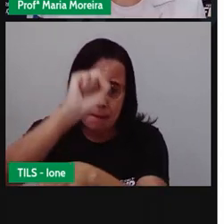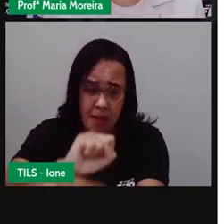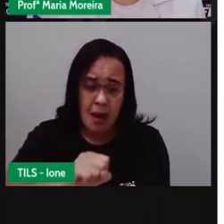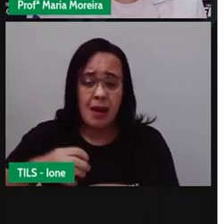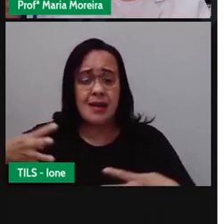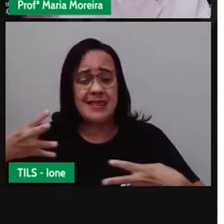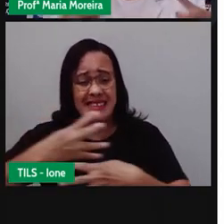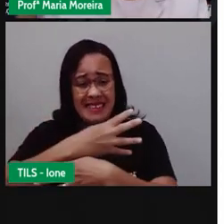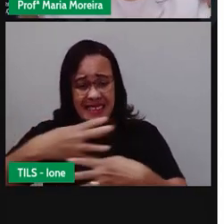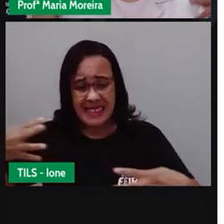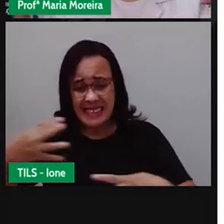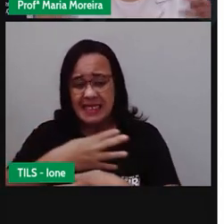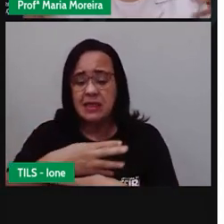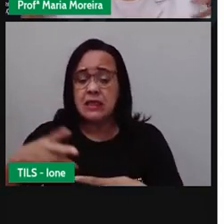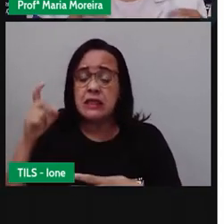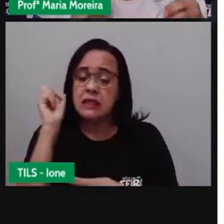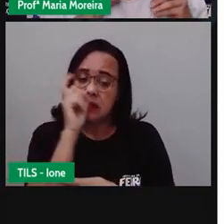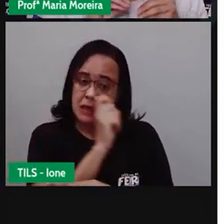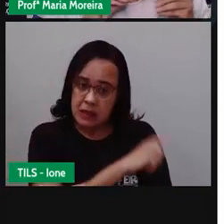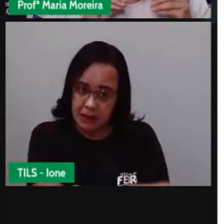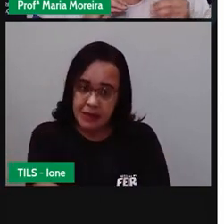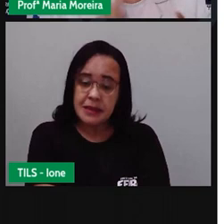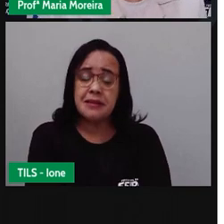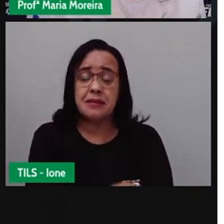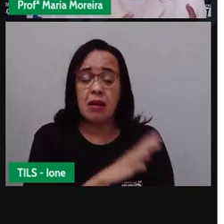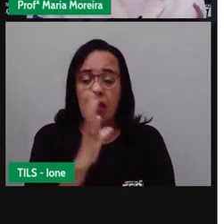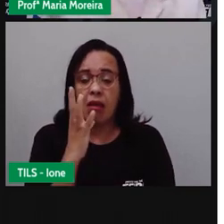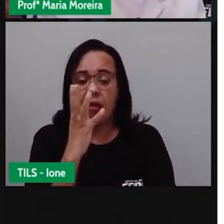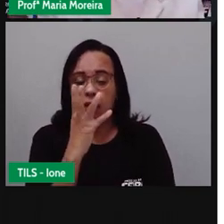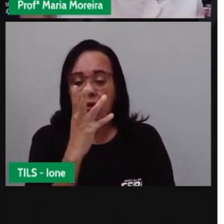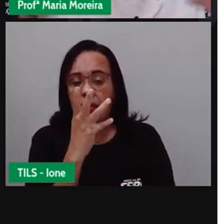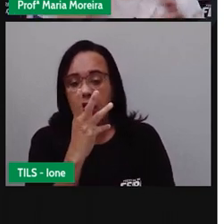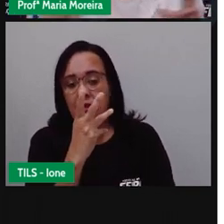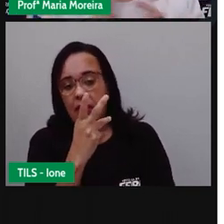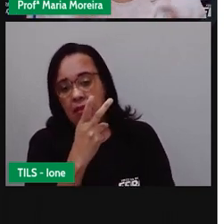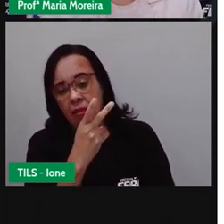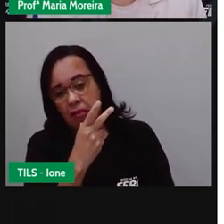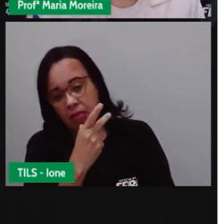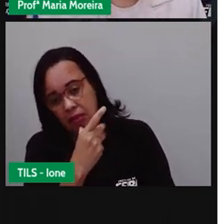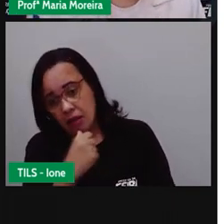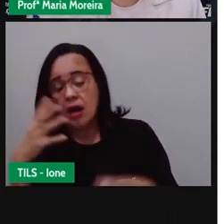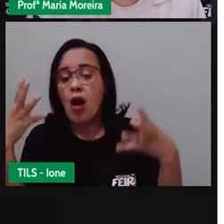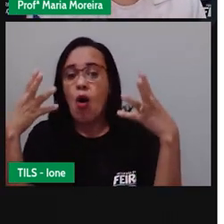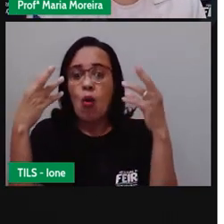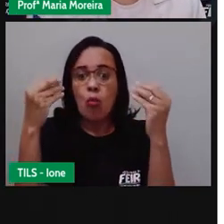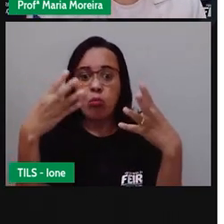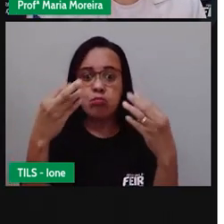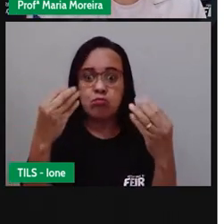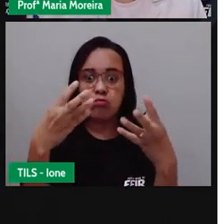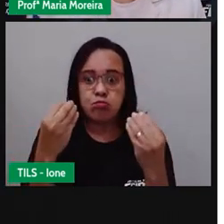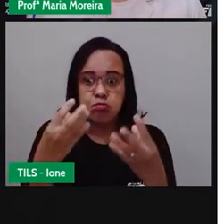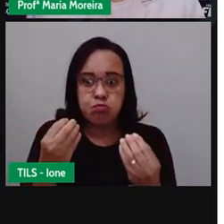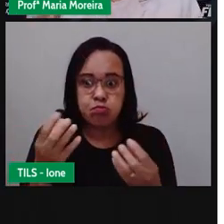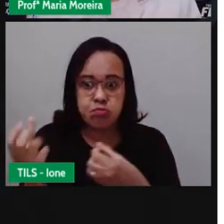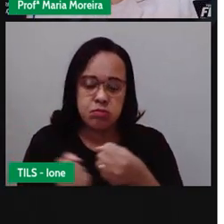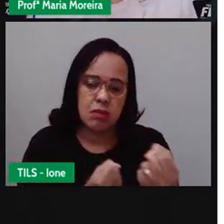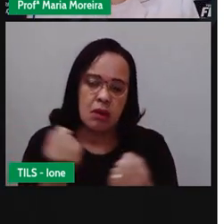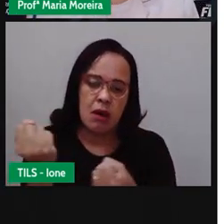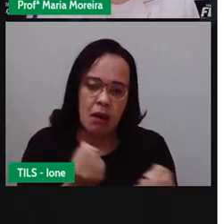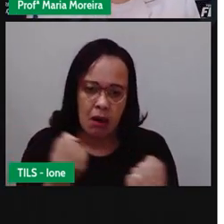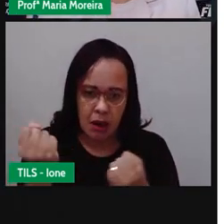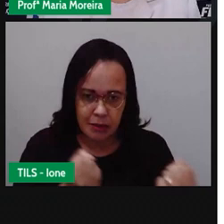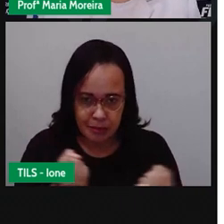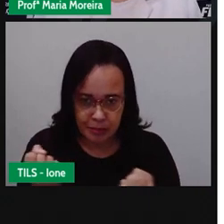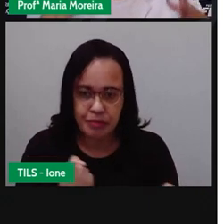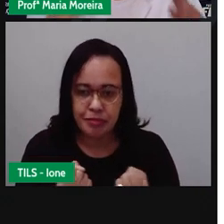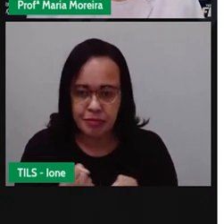pé, a passar e vê os carros todos andando bem devagar, aquele mundaréu de carro preso ali no centro da cidade. É comum isso